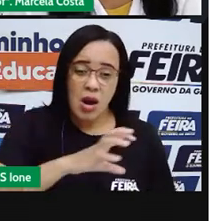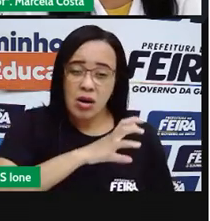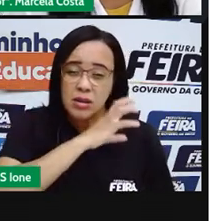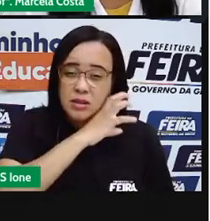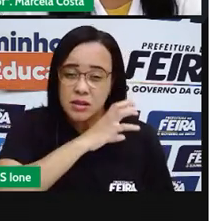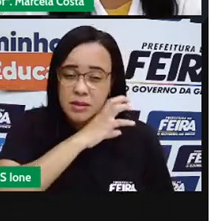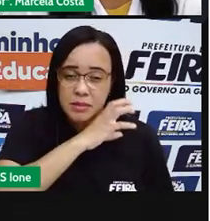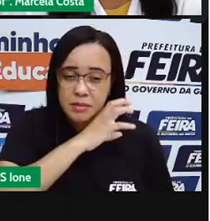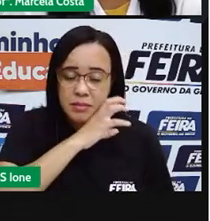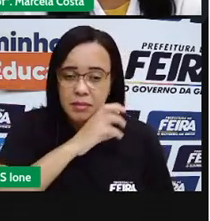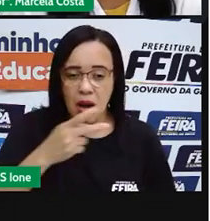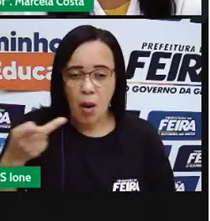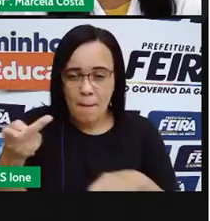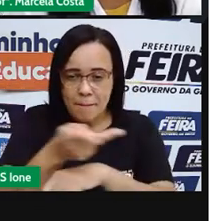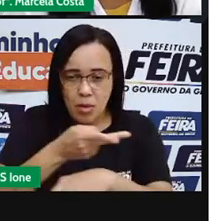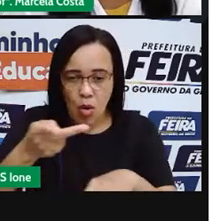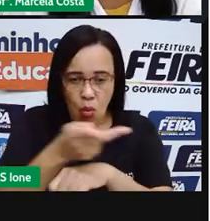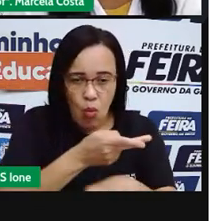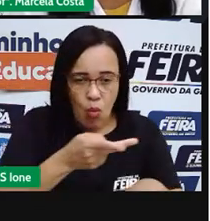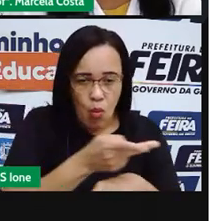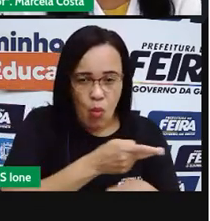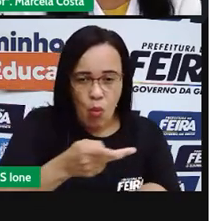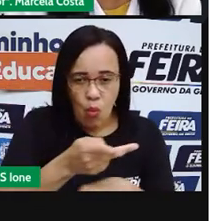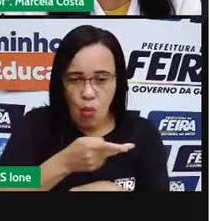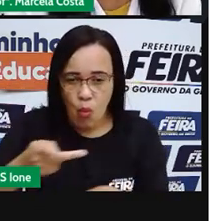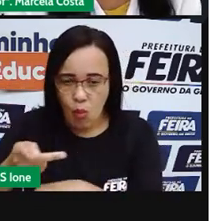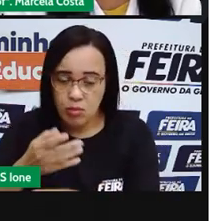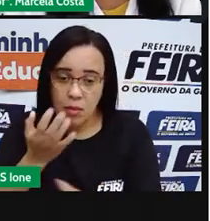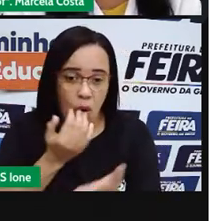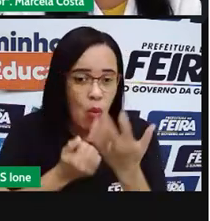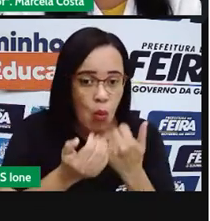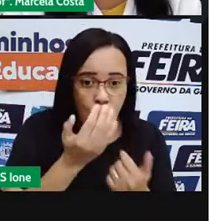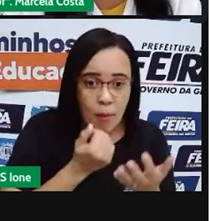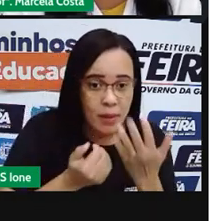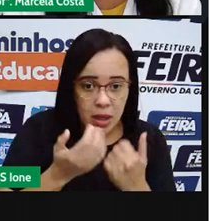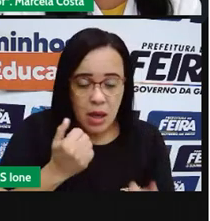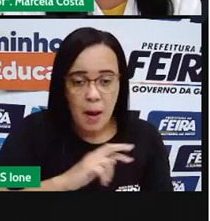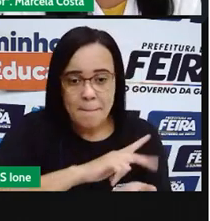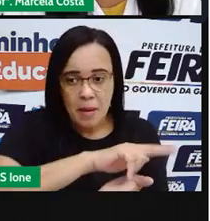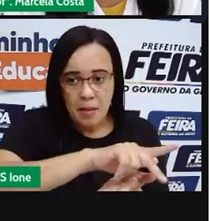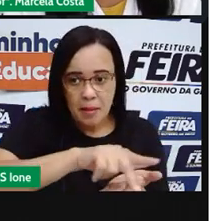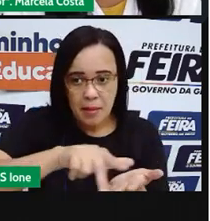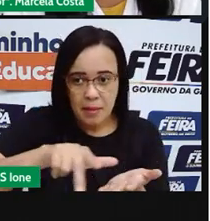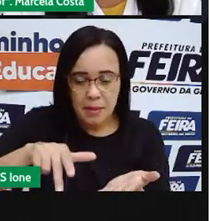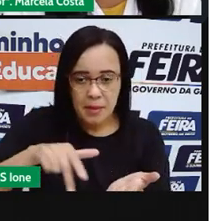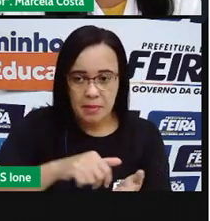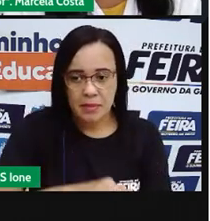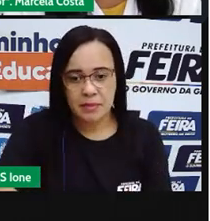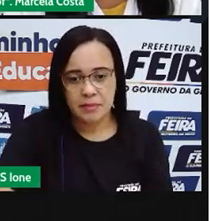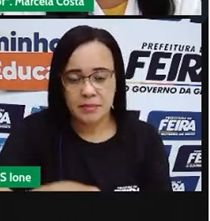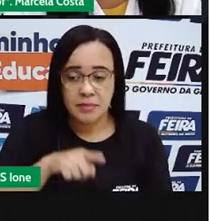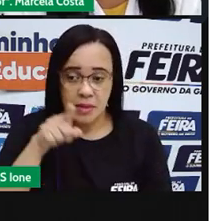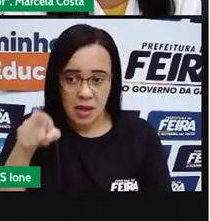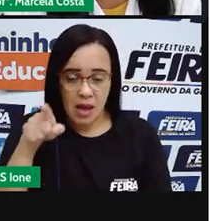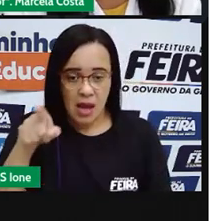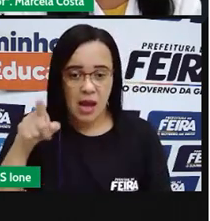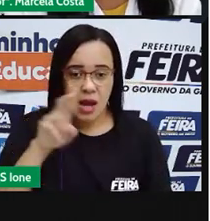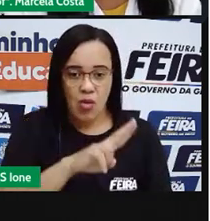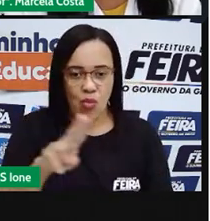vive à procura de insetos pela floresta inteira. É o Quati.